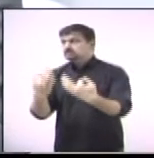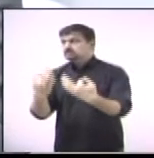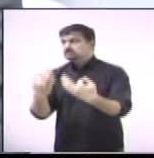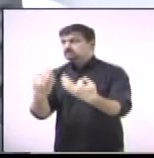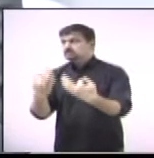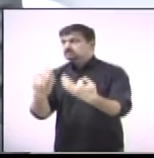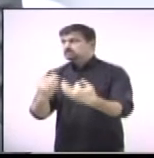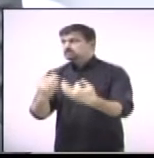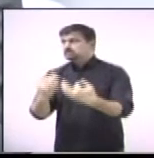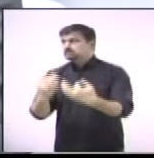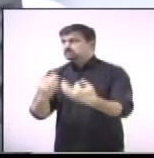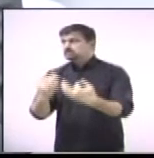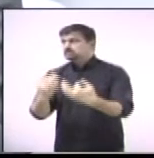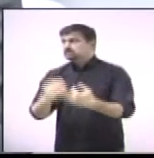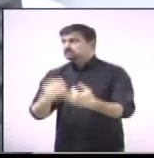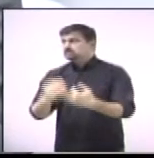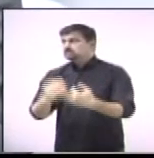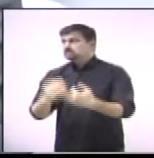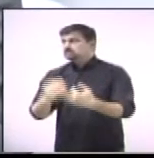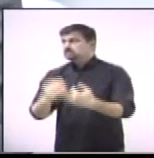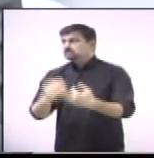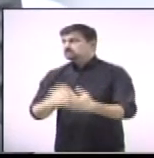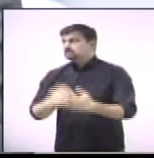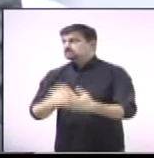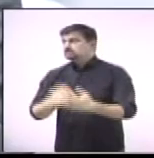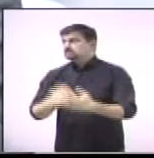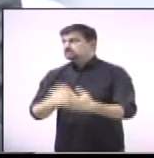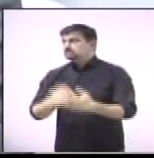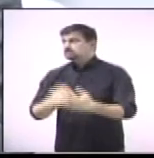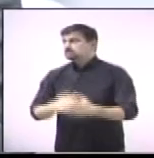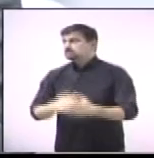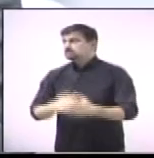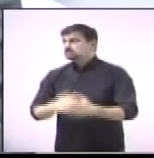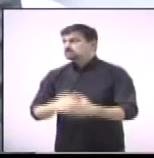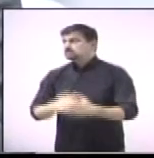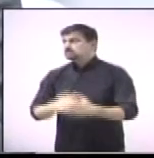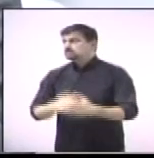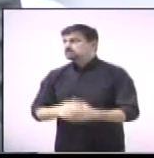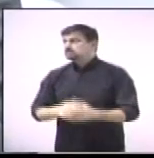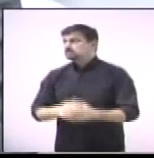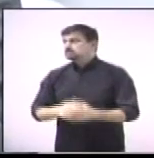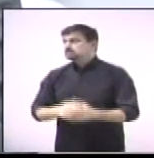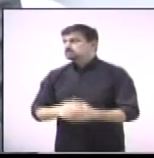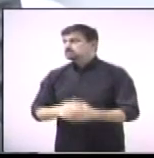passada por dificuldades. Então, parabéns ao nosso campeão.